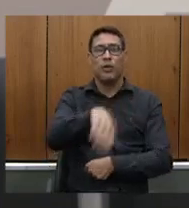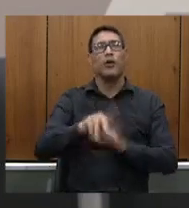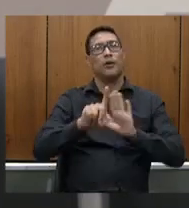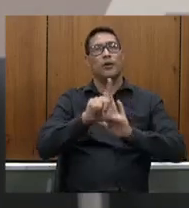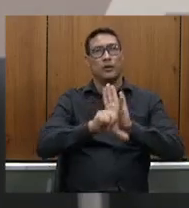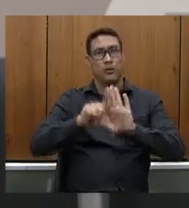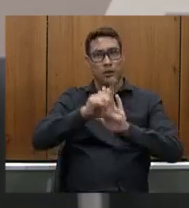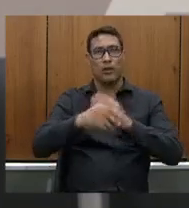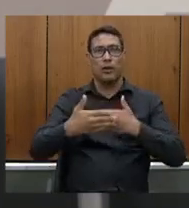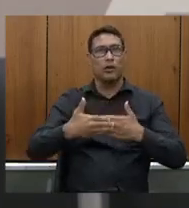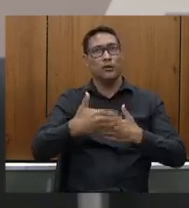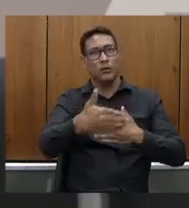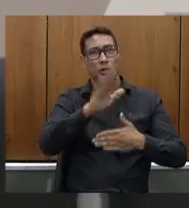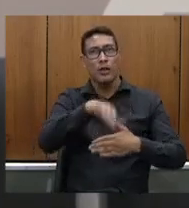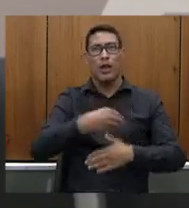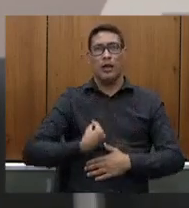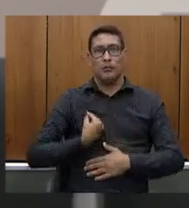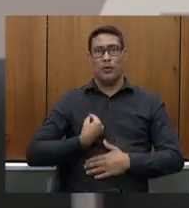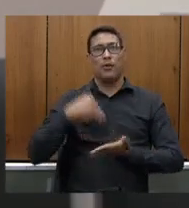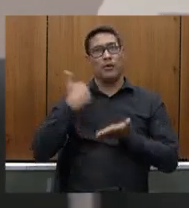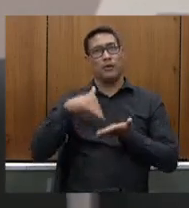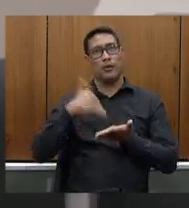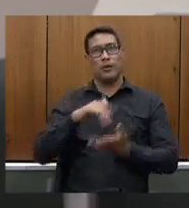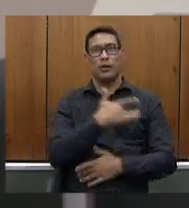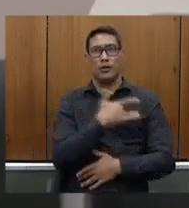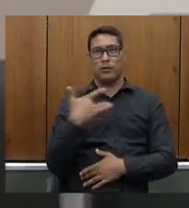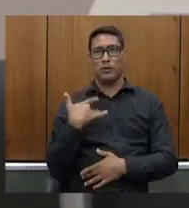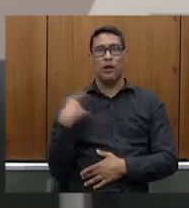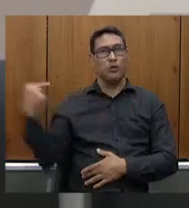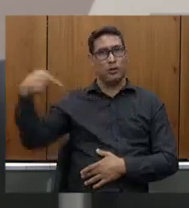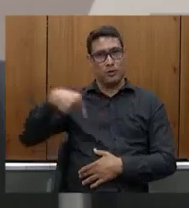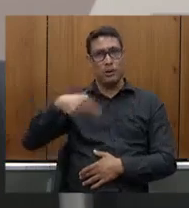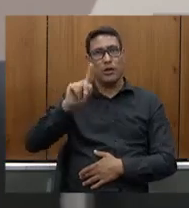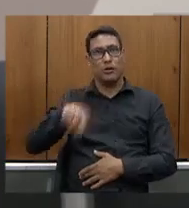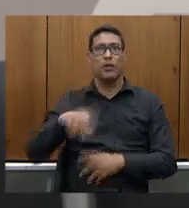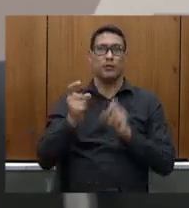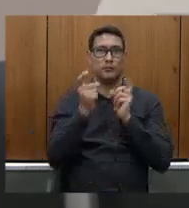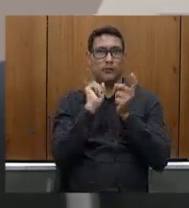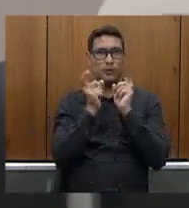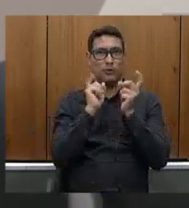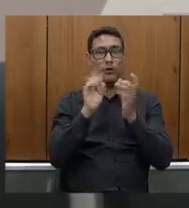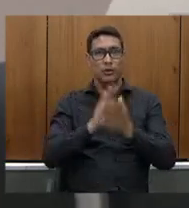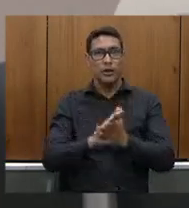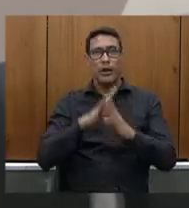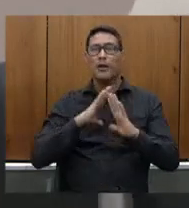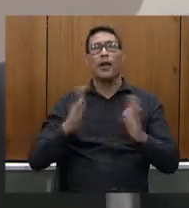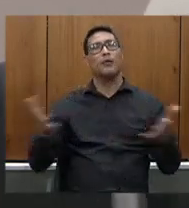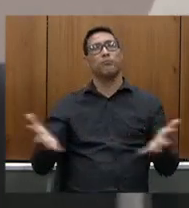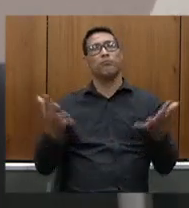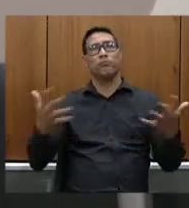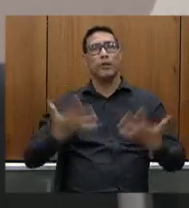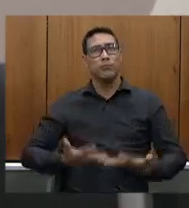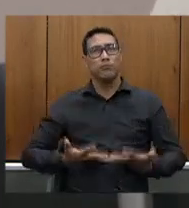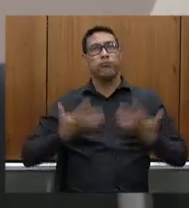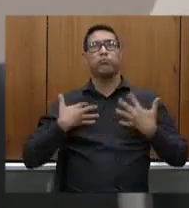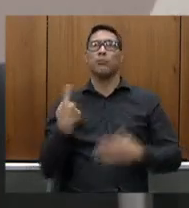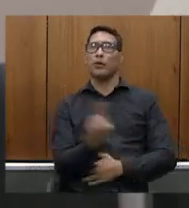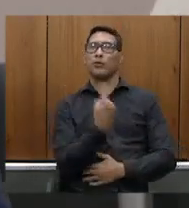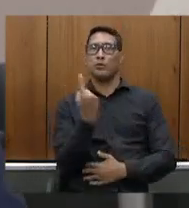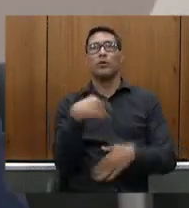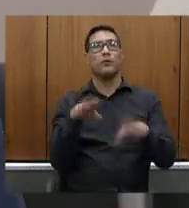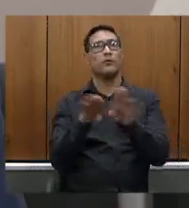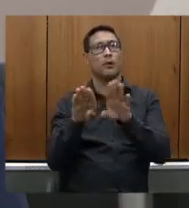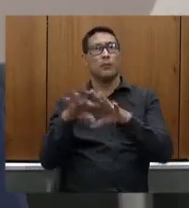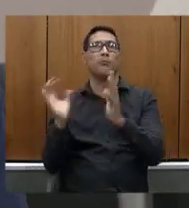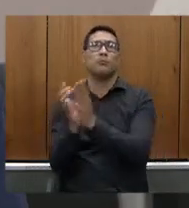a presença do secretário de saúde nessa nossa audiência ela enriquece a todos nós como também a todos os mineiros